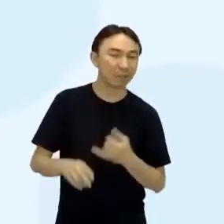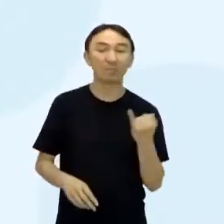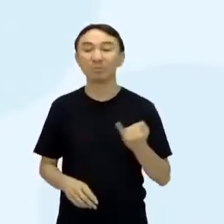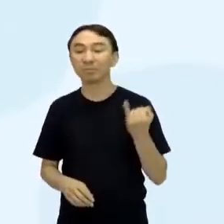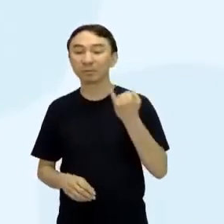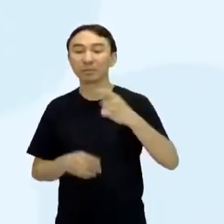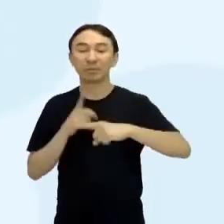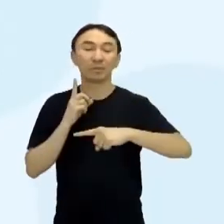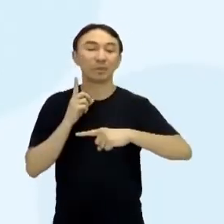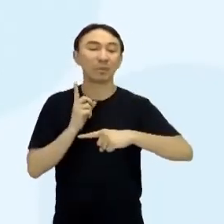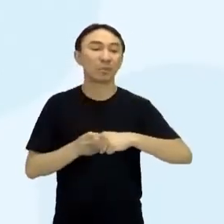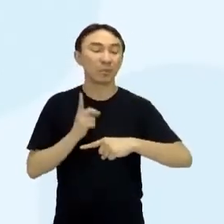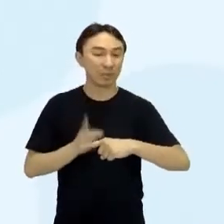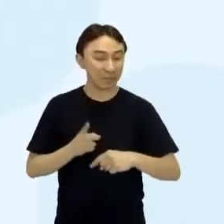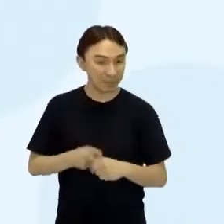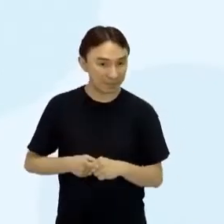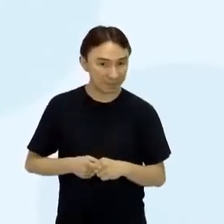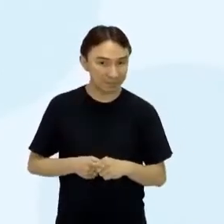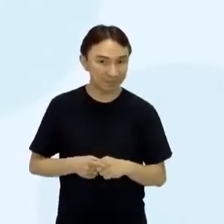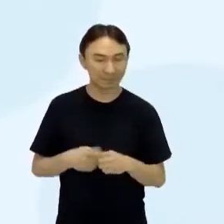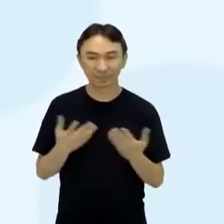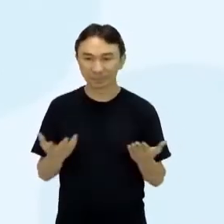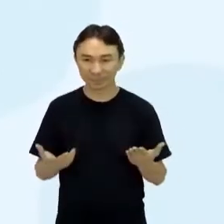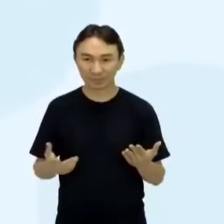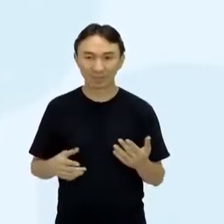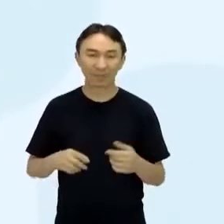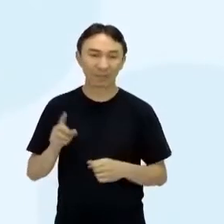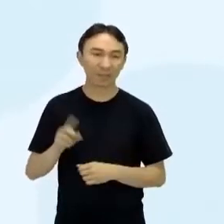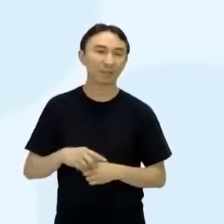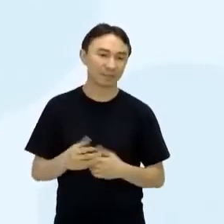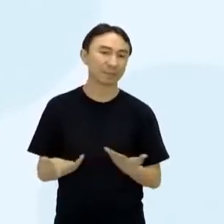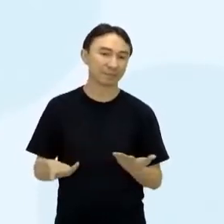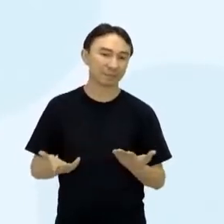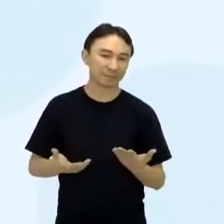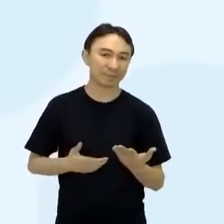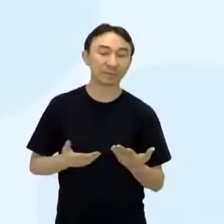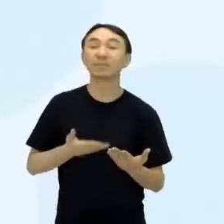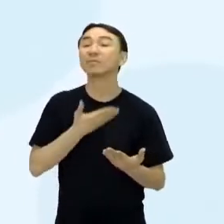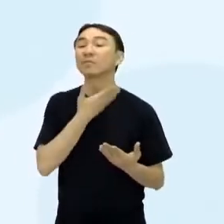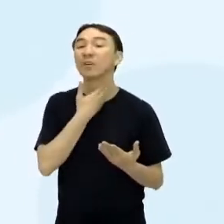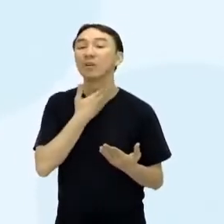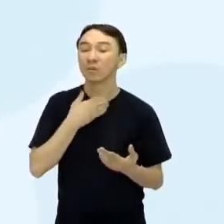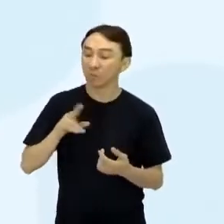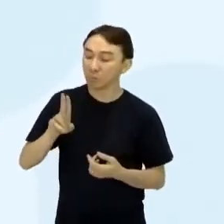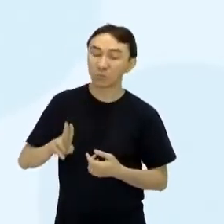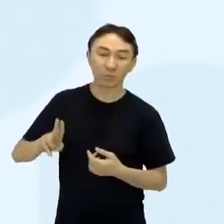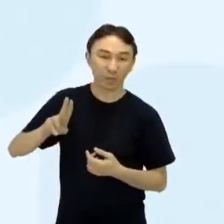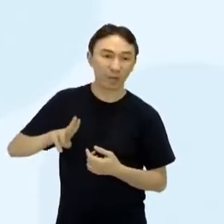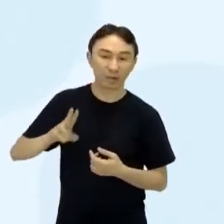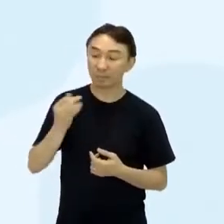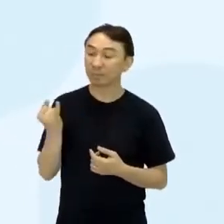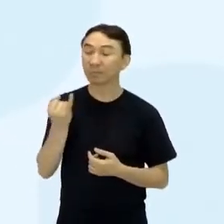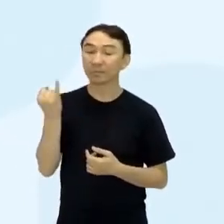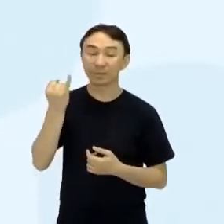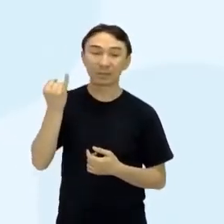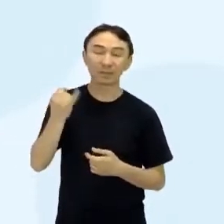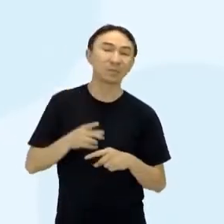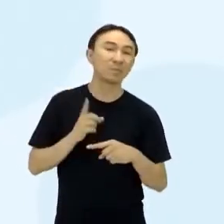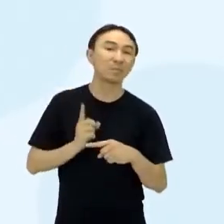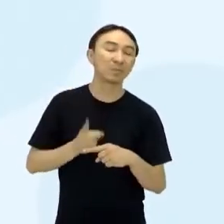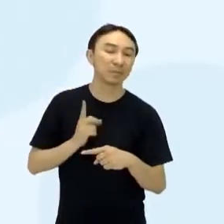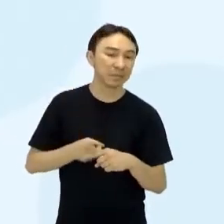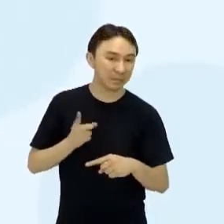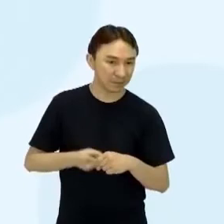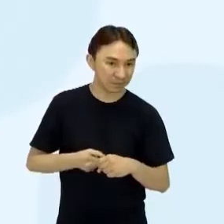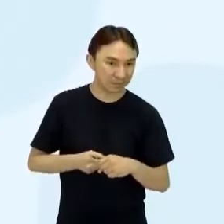explicação quanto do especialista. Qual a importância da utilização dessas vozes como ferramenta linguística, principalmente